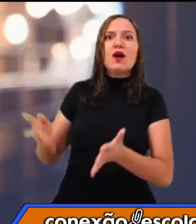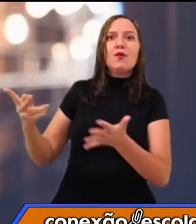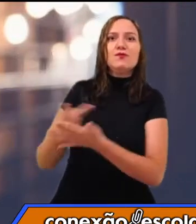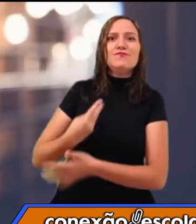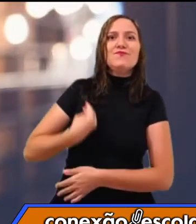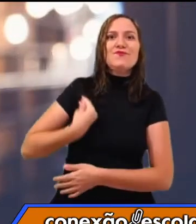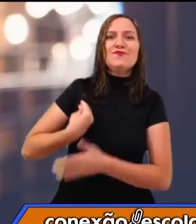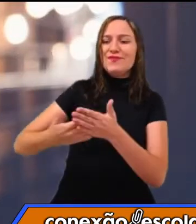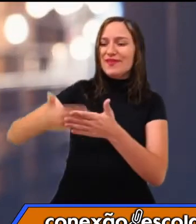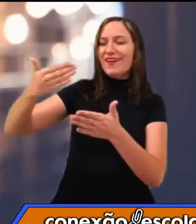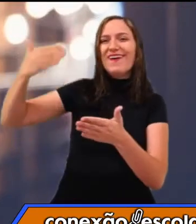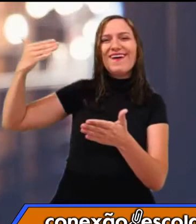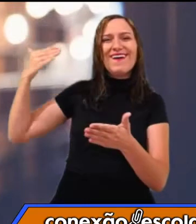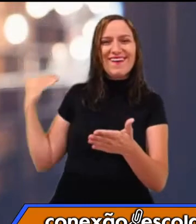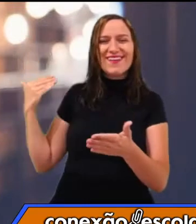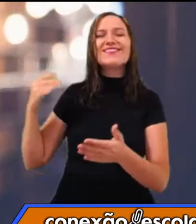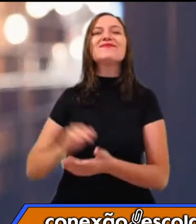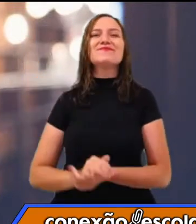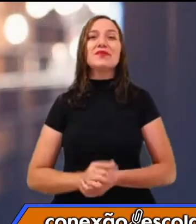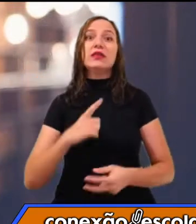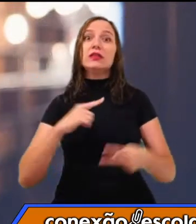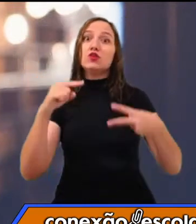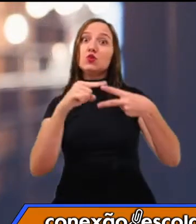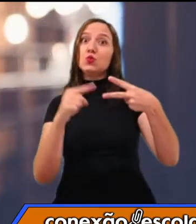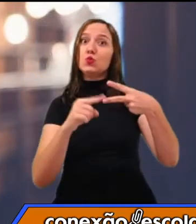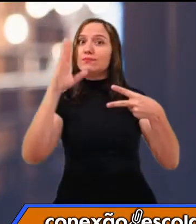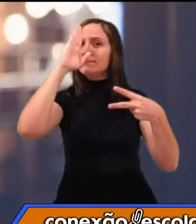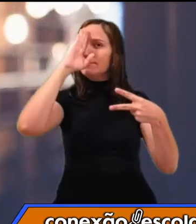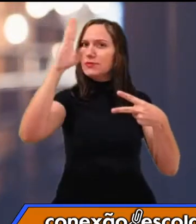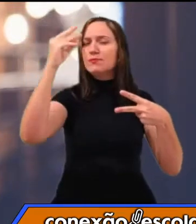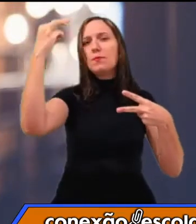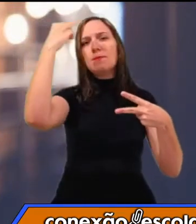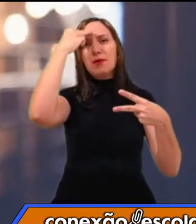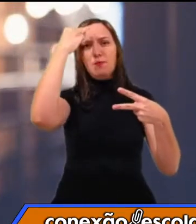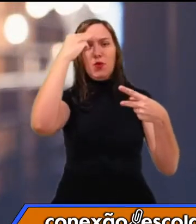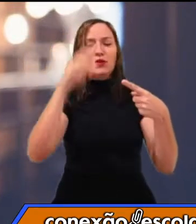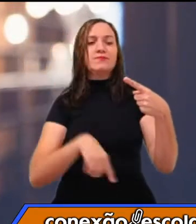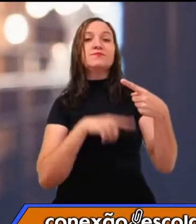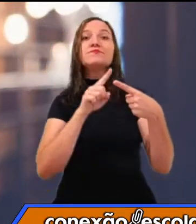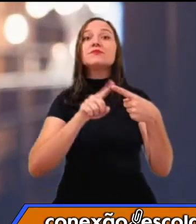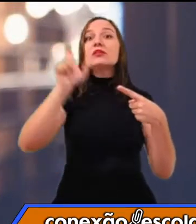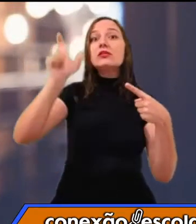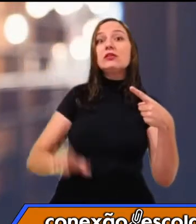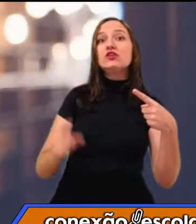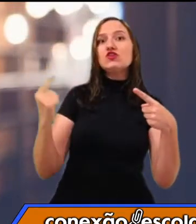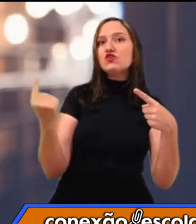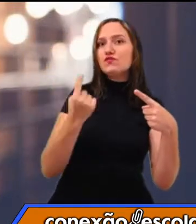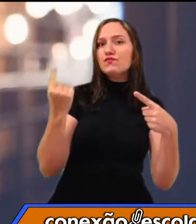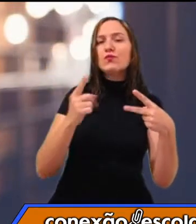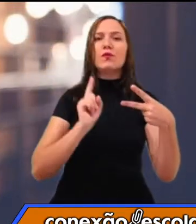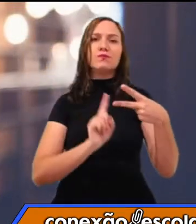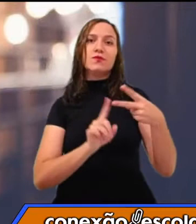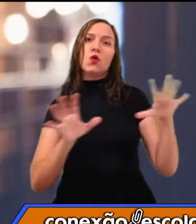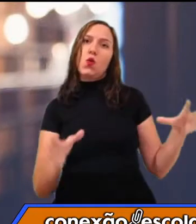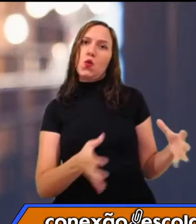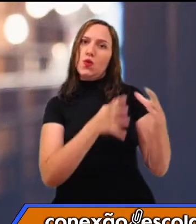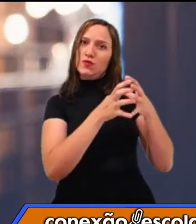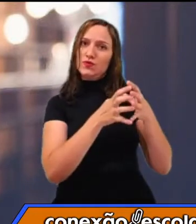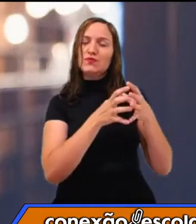de dois tipos de memória, a memória individual e a memória coletiva.